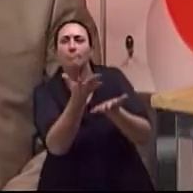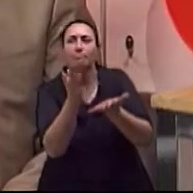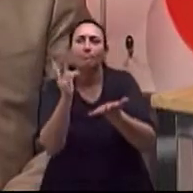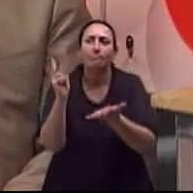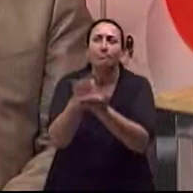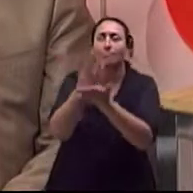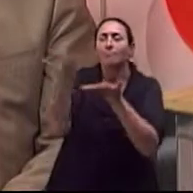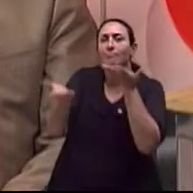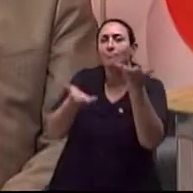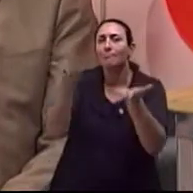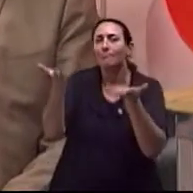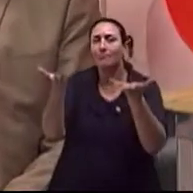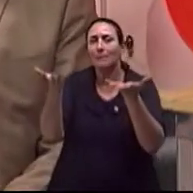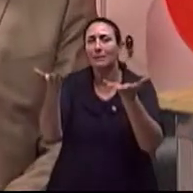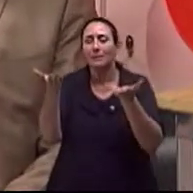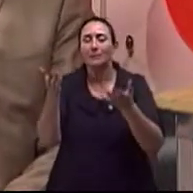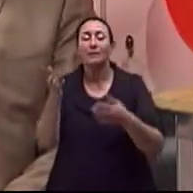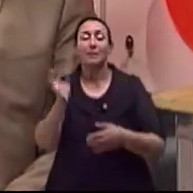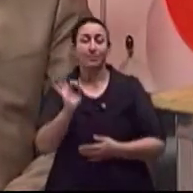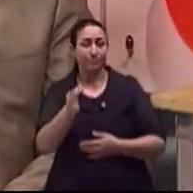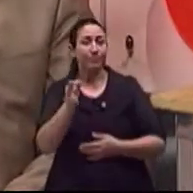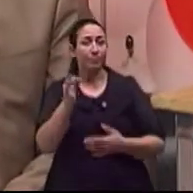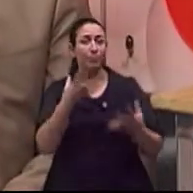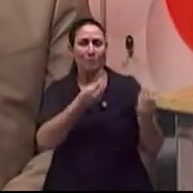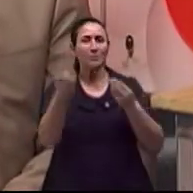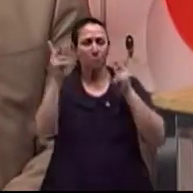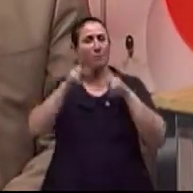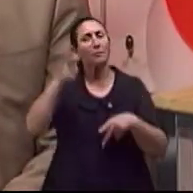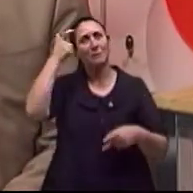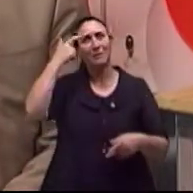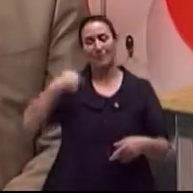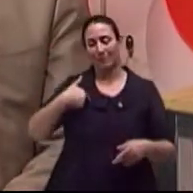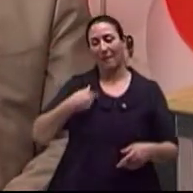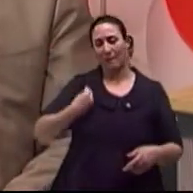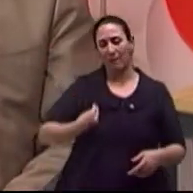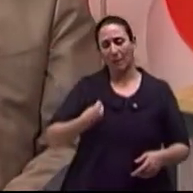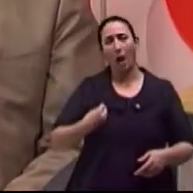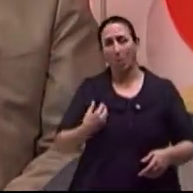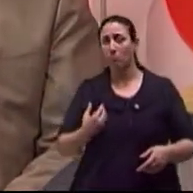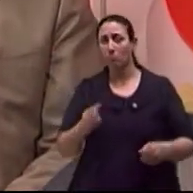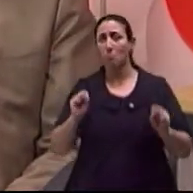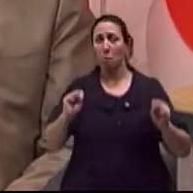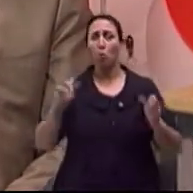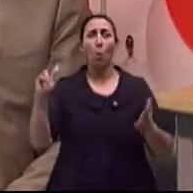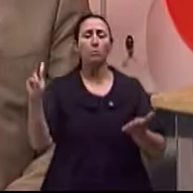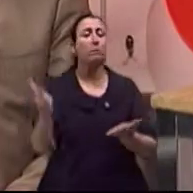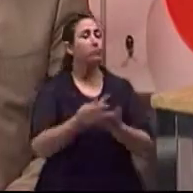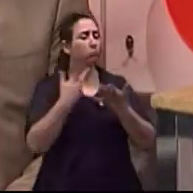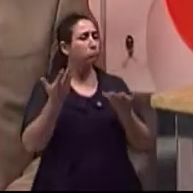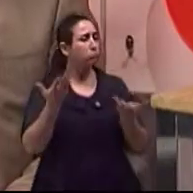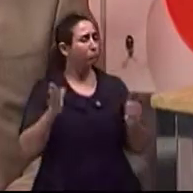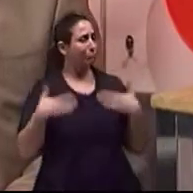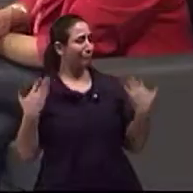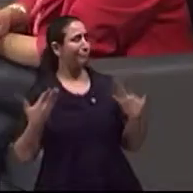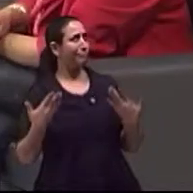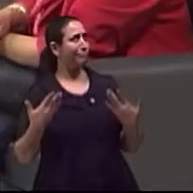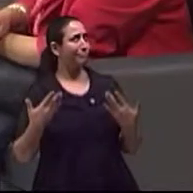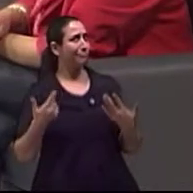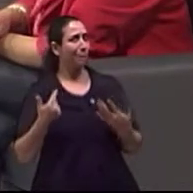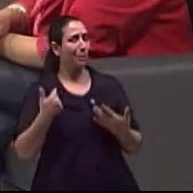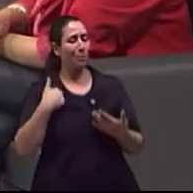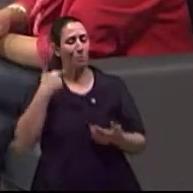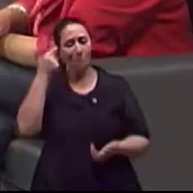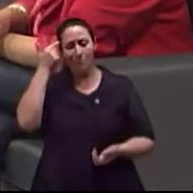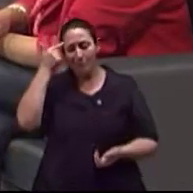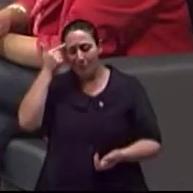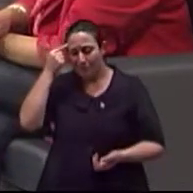situações na vida Na verdade, não acontecem por acaso E eu costumo dizer que o acaso também acontece Também acontece, né? Ou seja, tem coisas